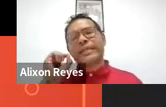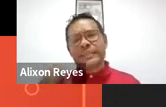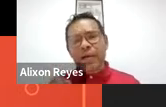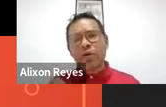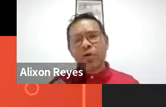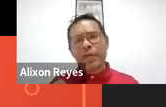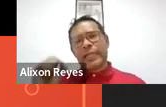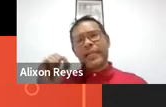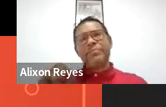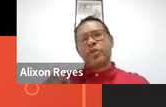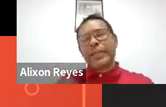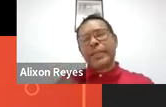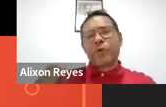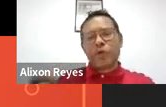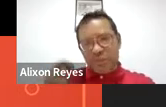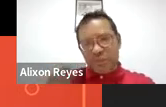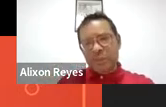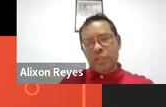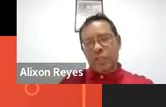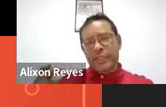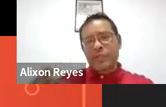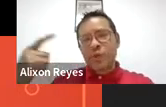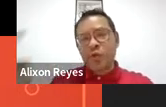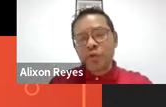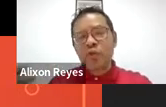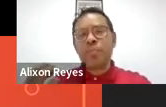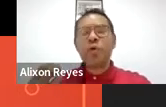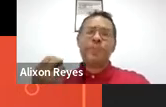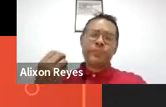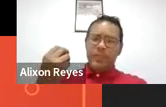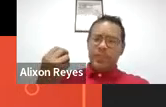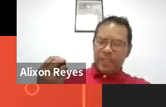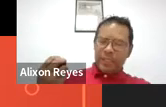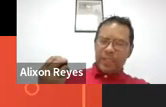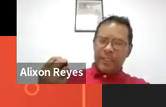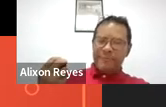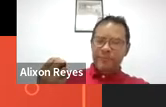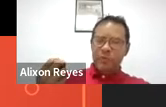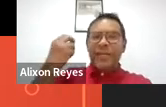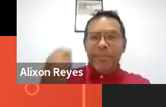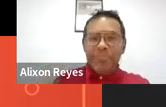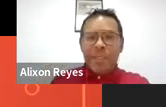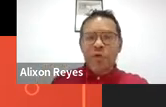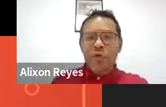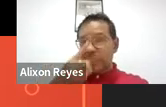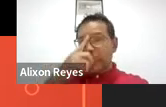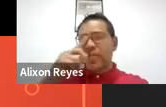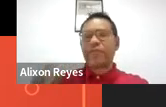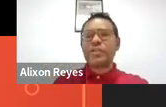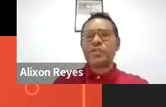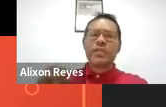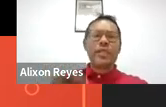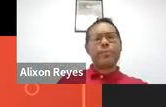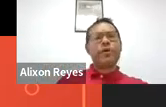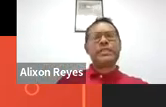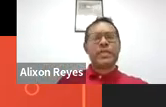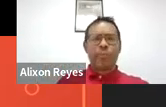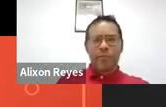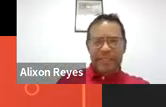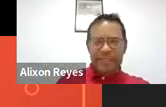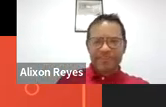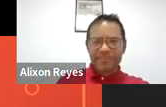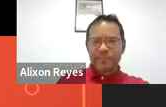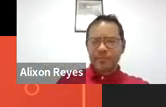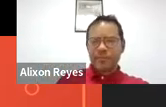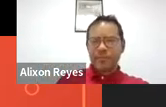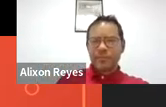marco de rezago no âmbito do reconhecimento do direito ao ocio como um âmbito de intervenção desde a política